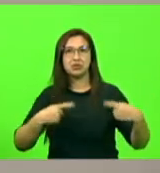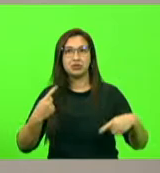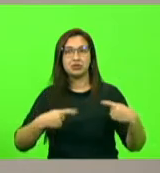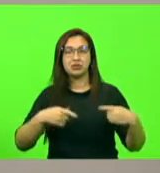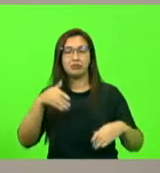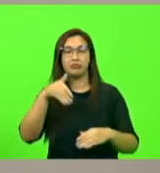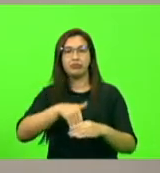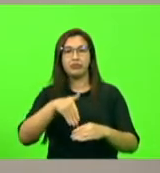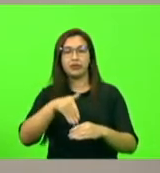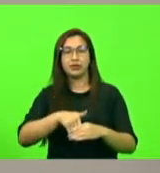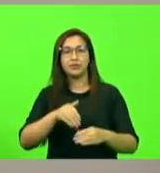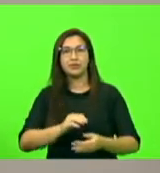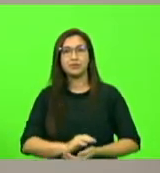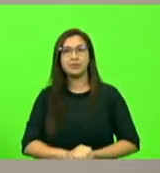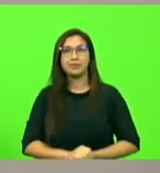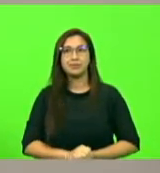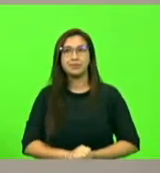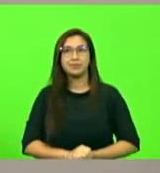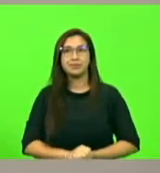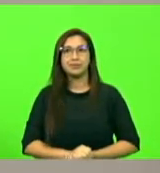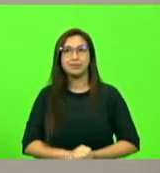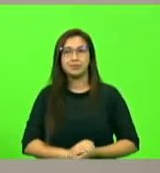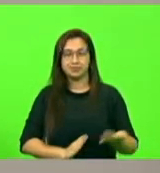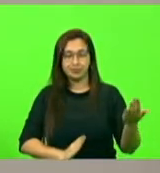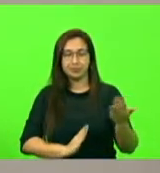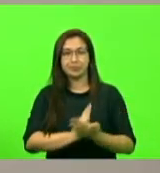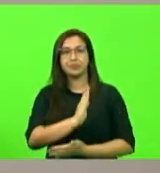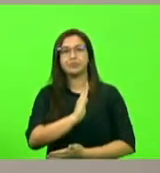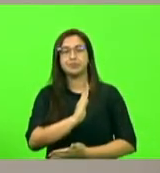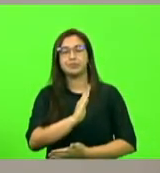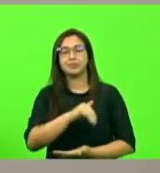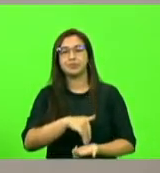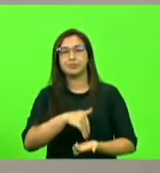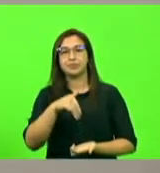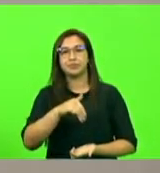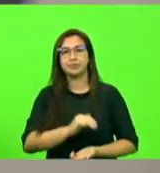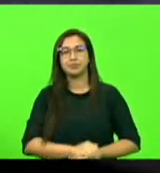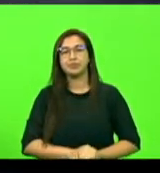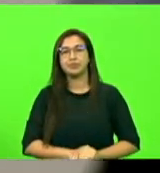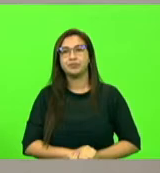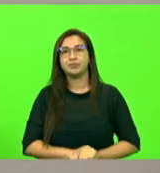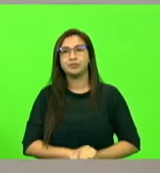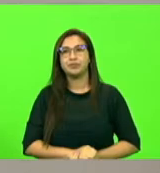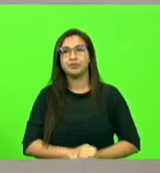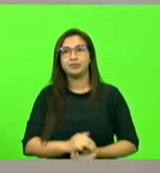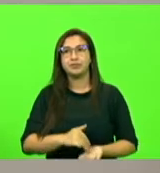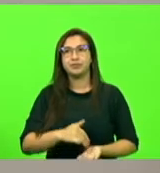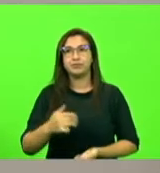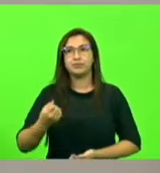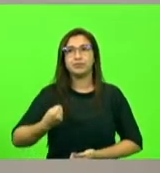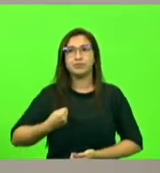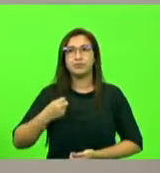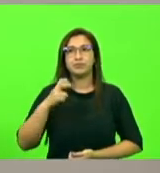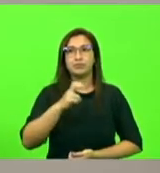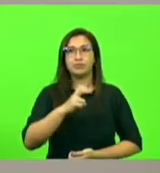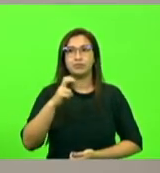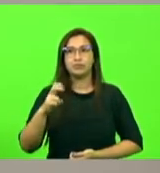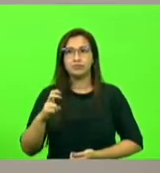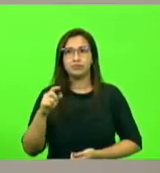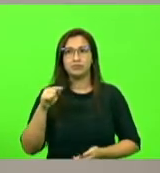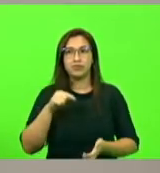votação. Está aprovada. A moção de número 55. Moção a